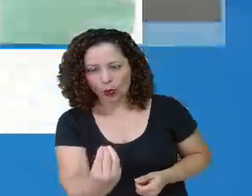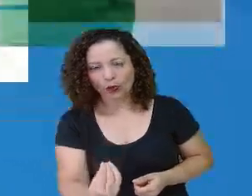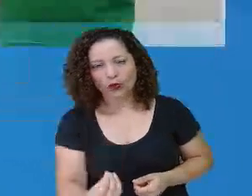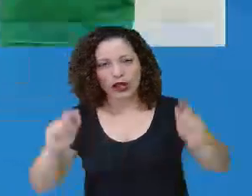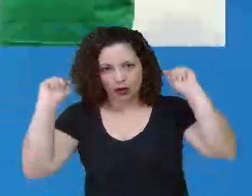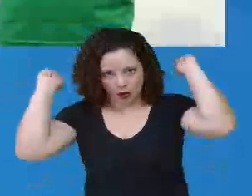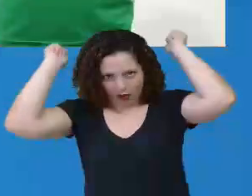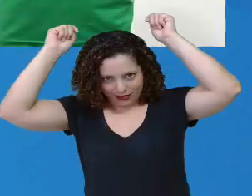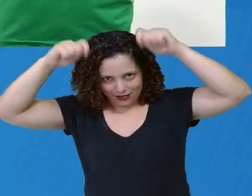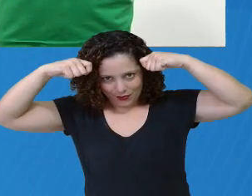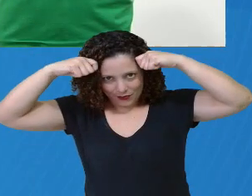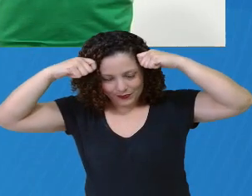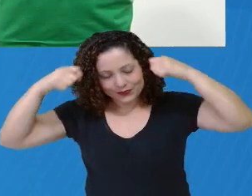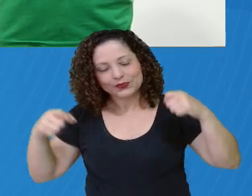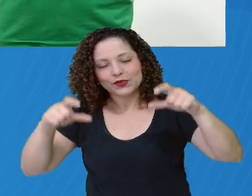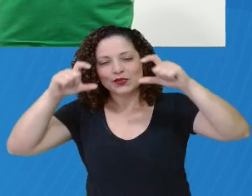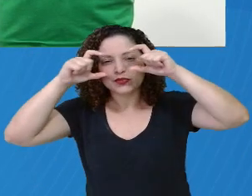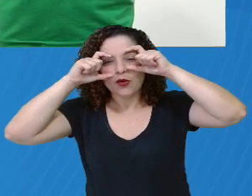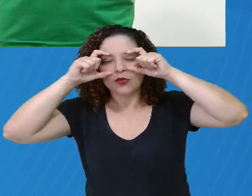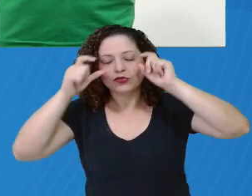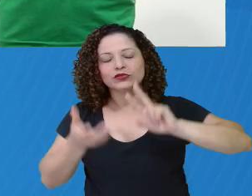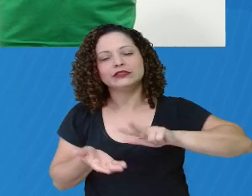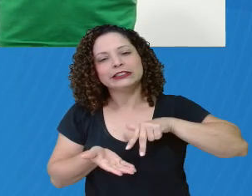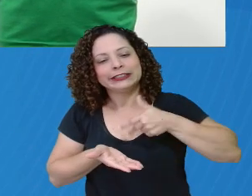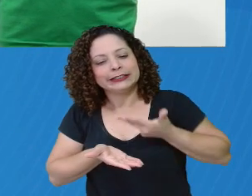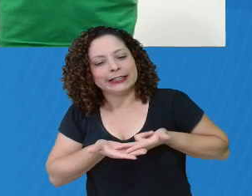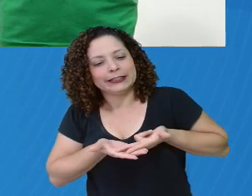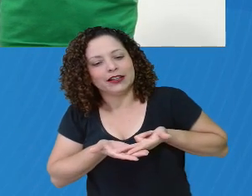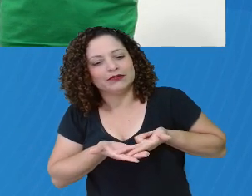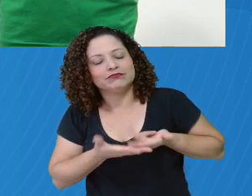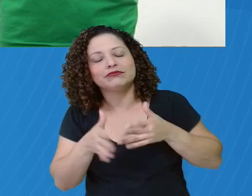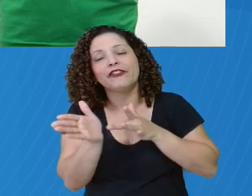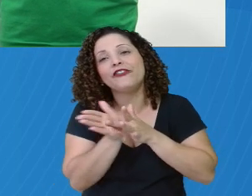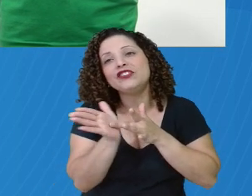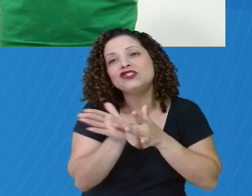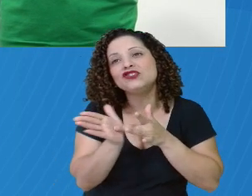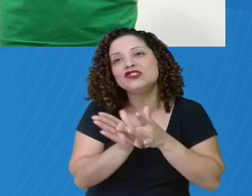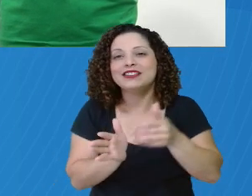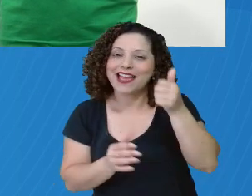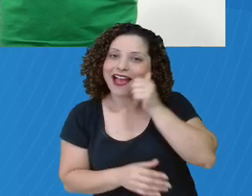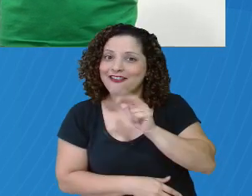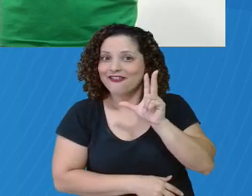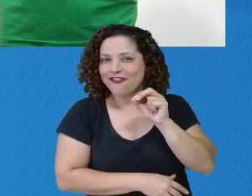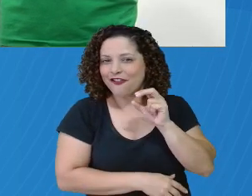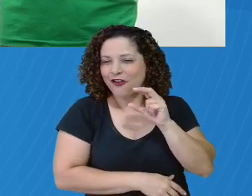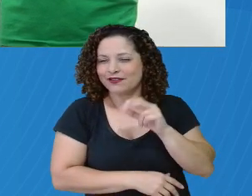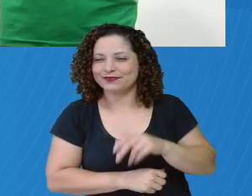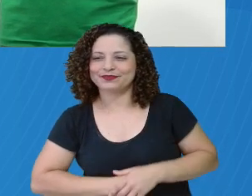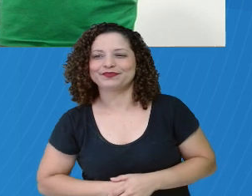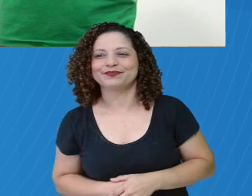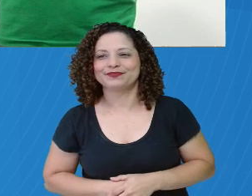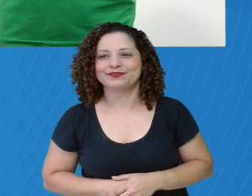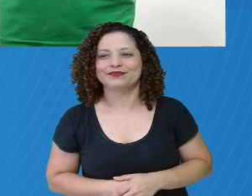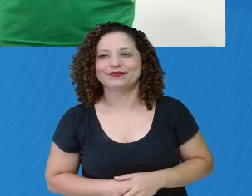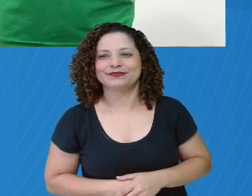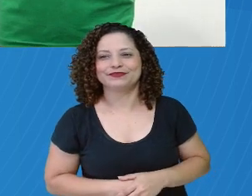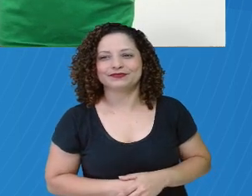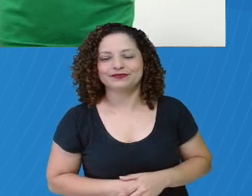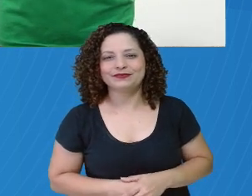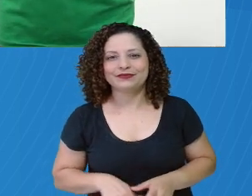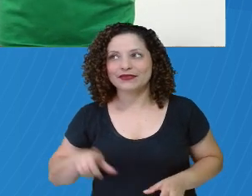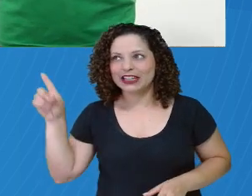vovó. E se deita lá, fica lá deitadinho, né? Fingindo que é a vovózinha. Olha aí, ó. Ele